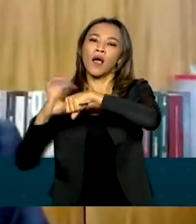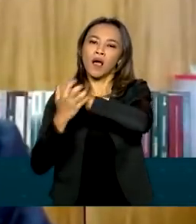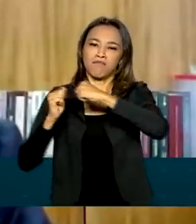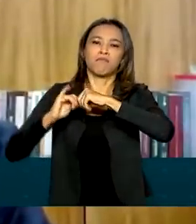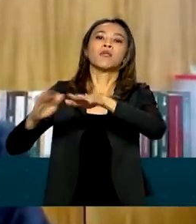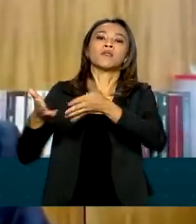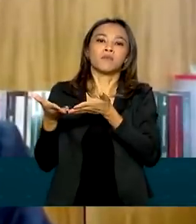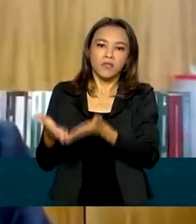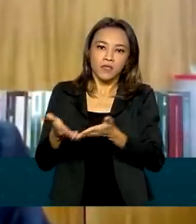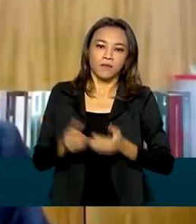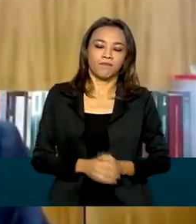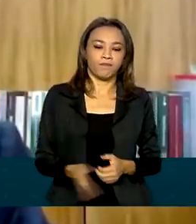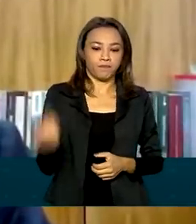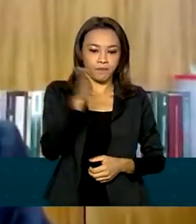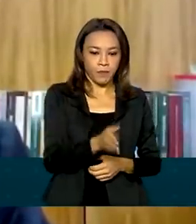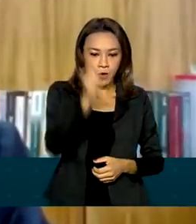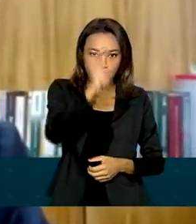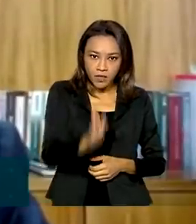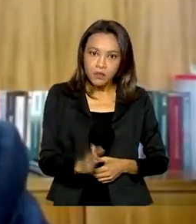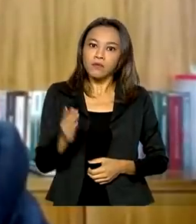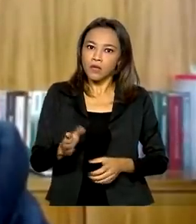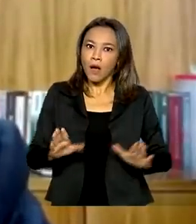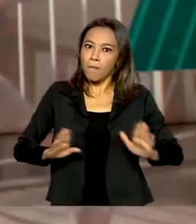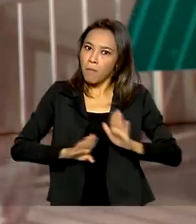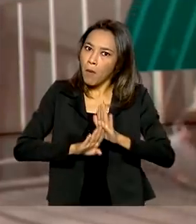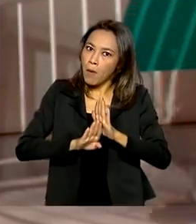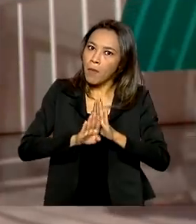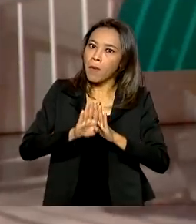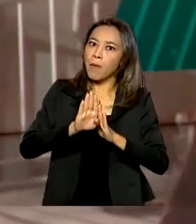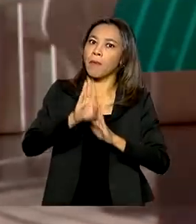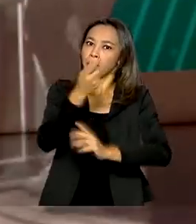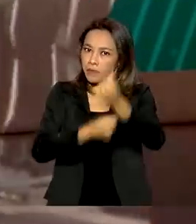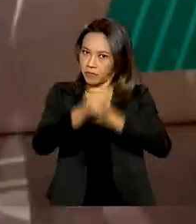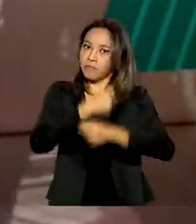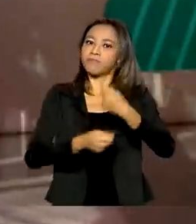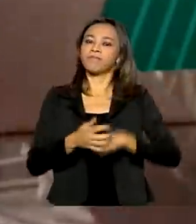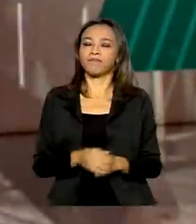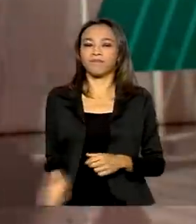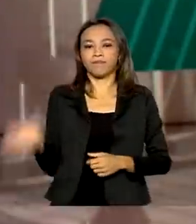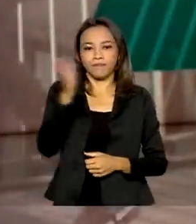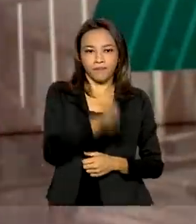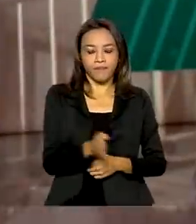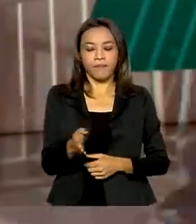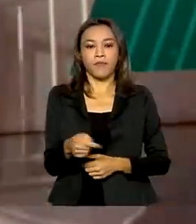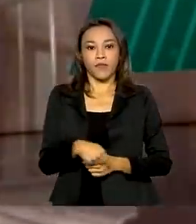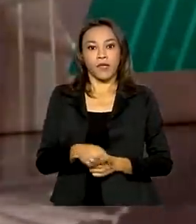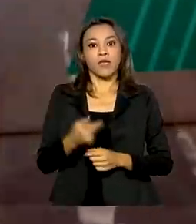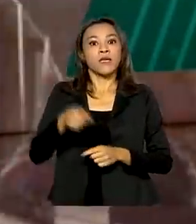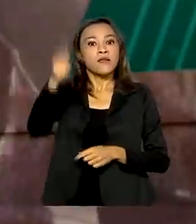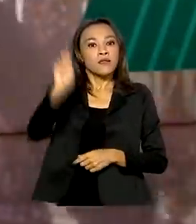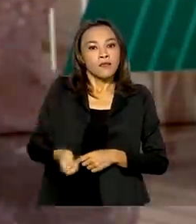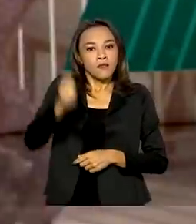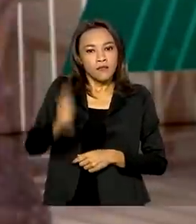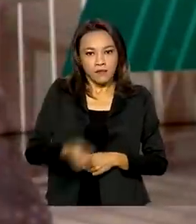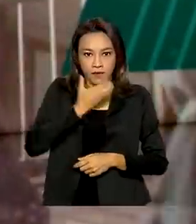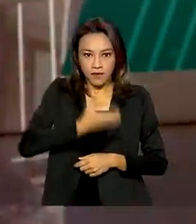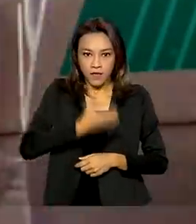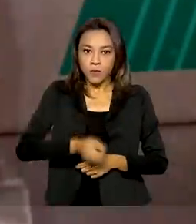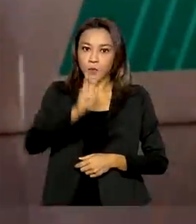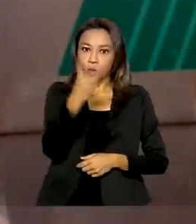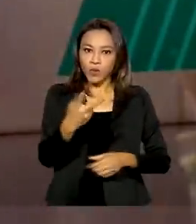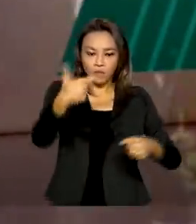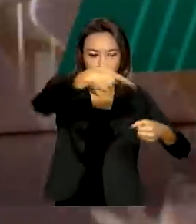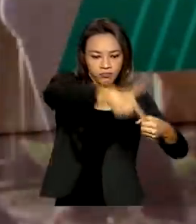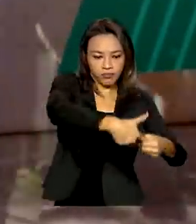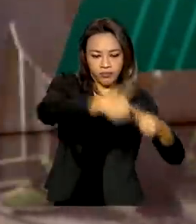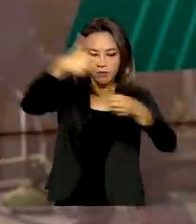vigorosa retomada de crescimento econômico. Em dezembro, será o leilão de dois campos de petróleo do pré-sal